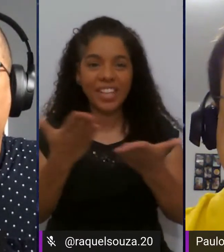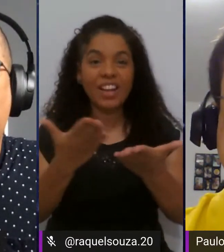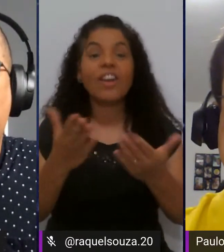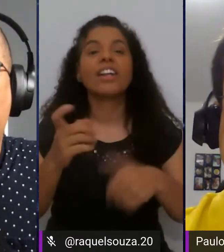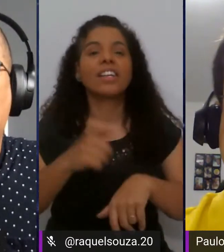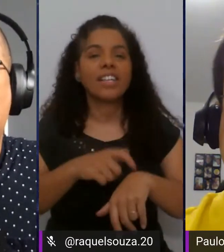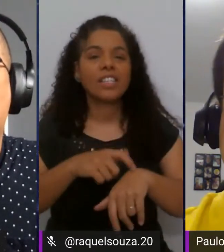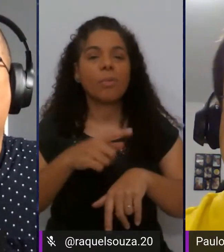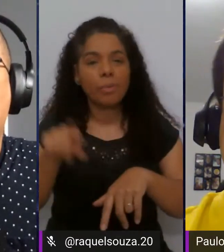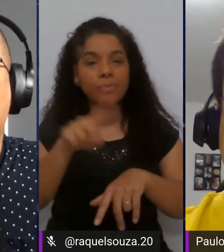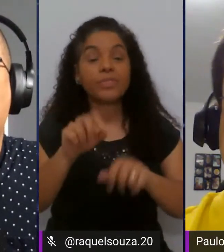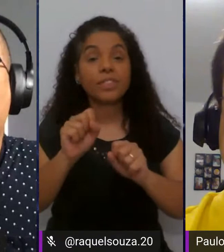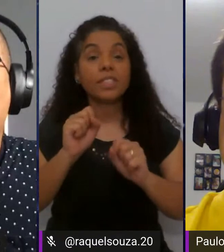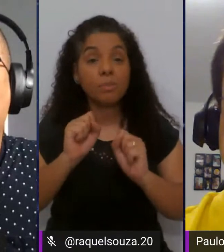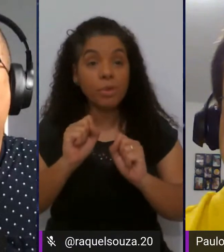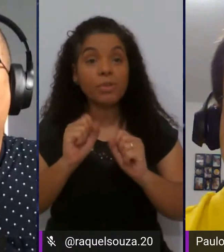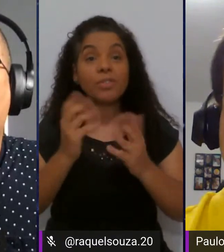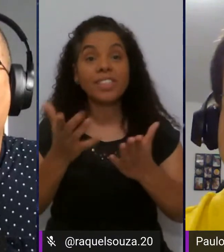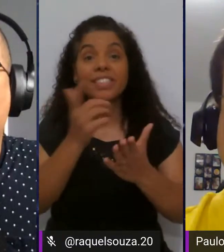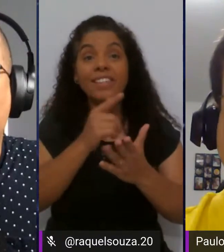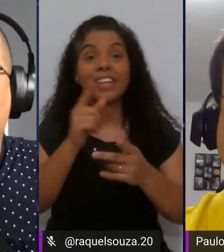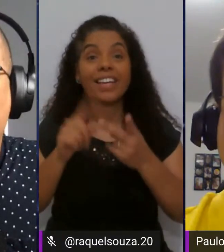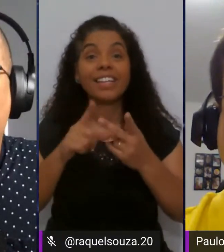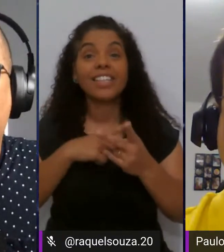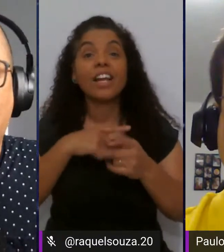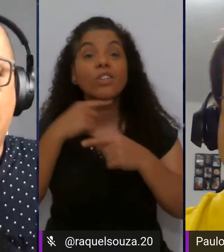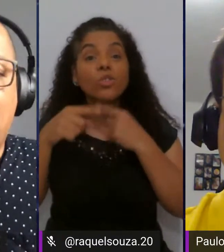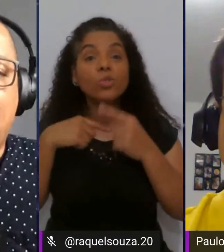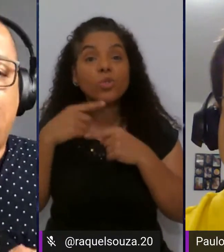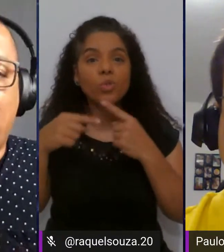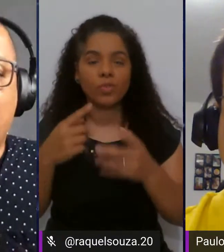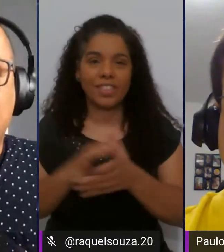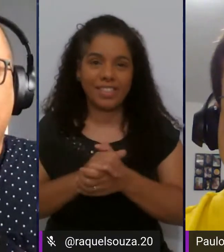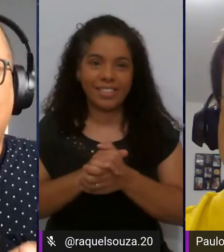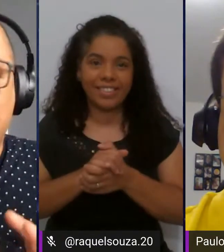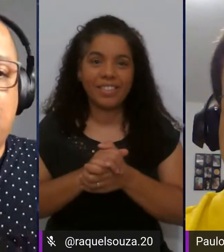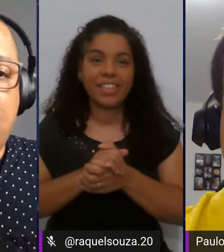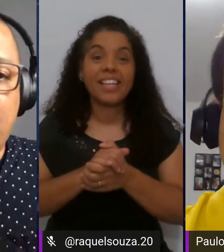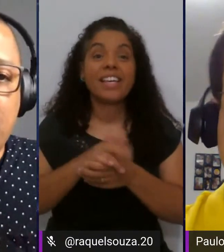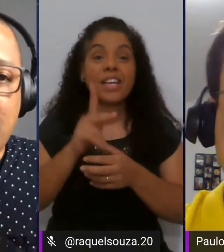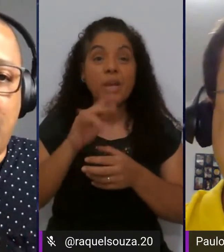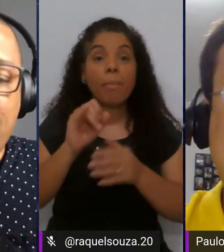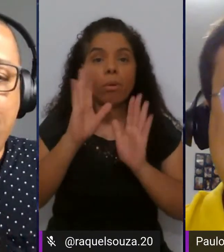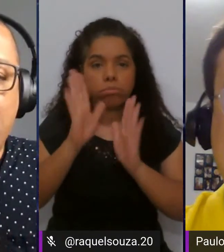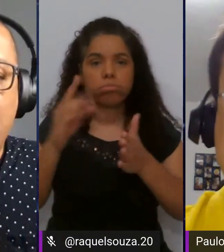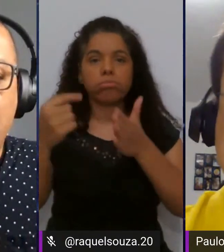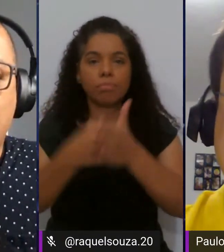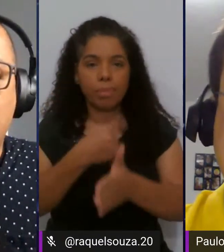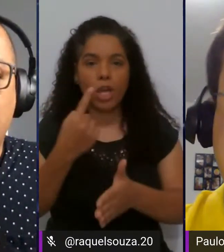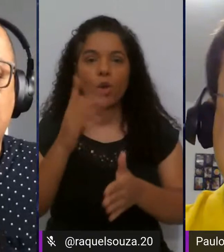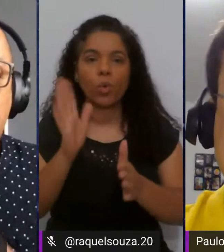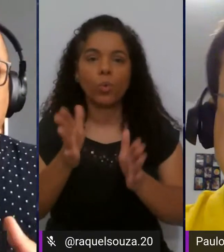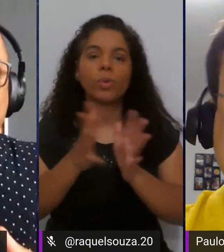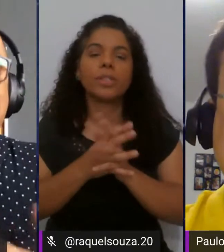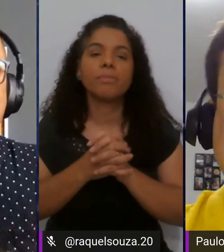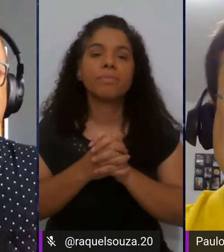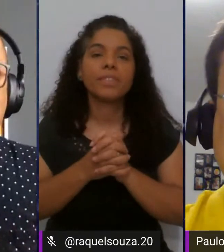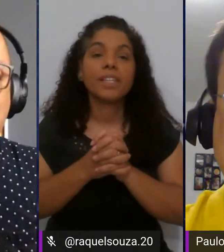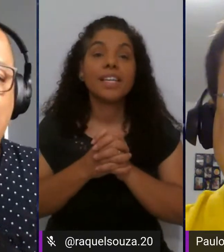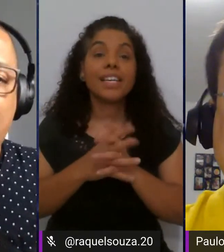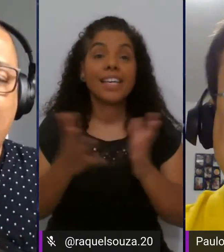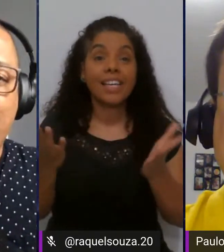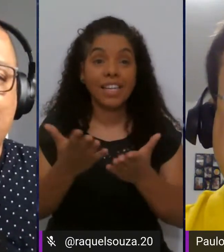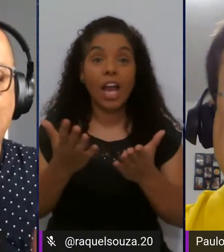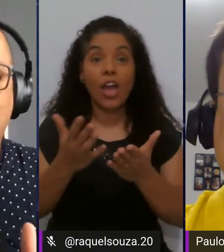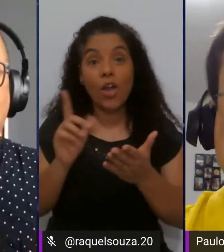momento aí para que vocês possam tirar as suas dúvidas, tá? Paulo, já temos uma pergunta aqui. Então, vou sair,